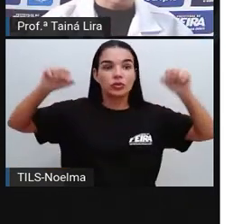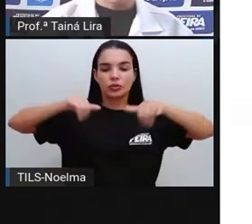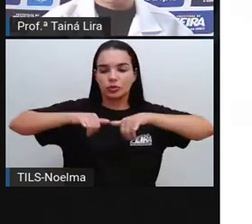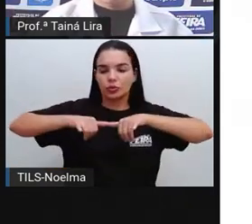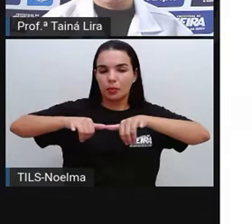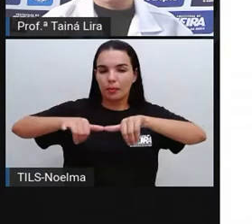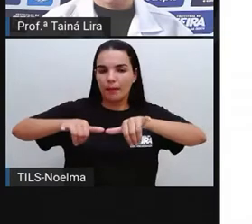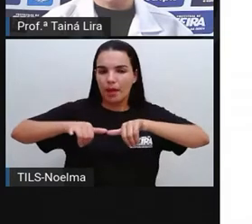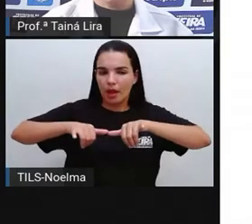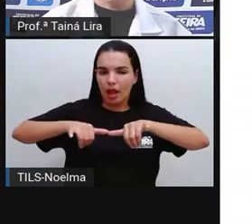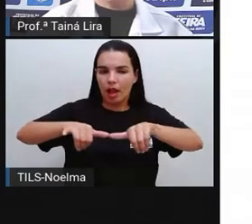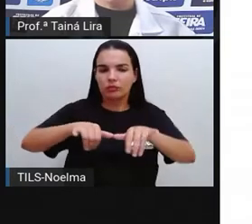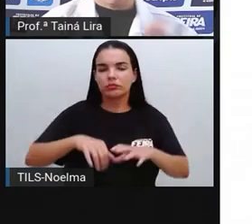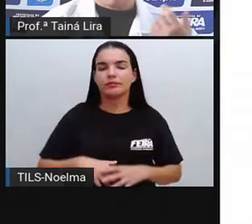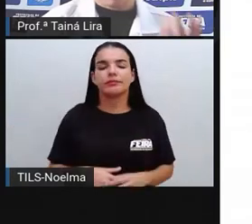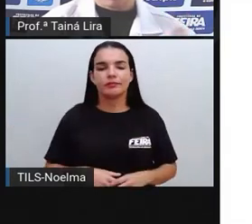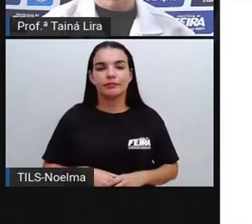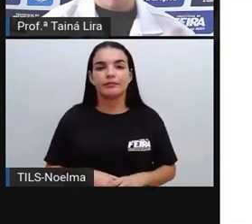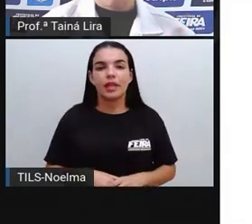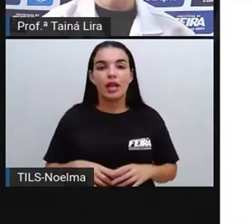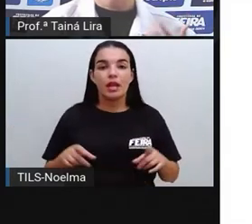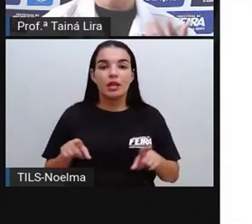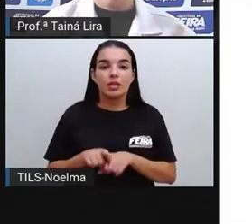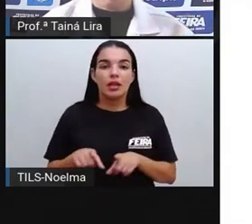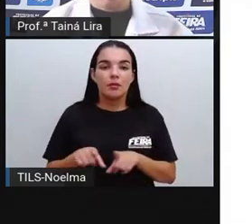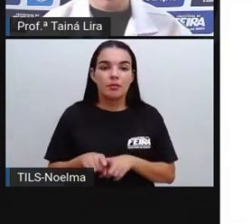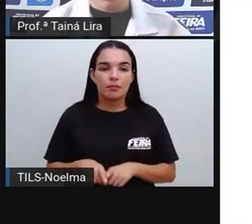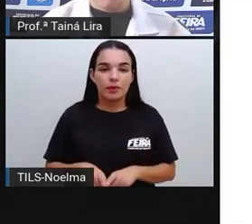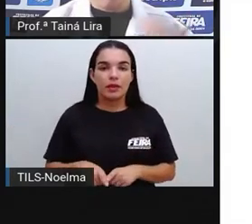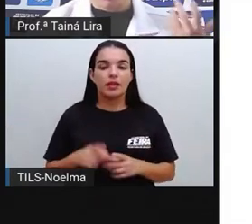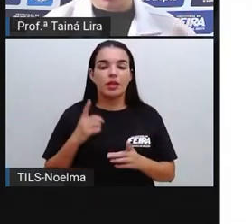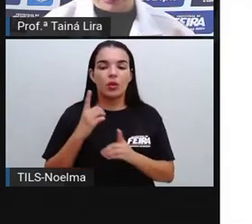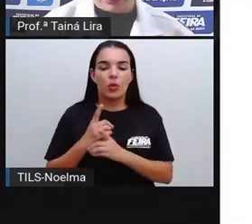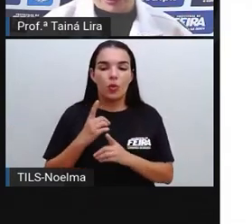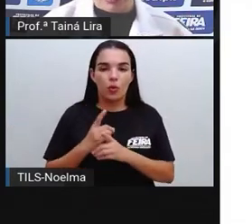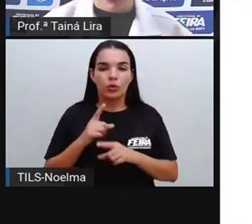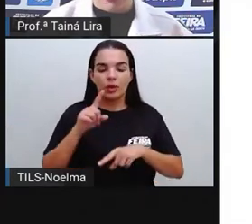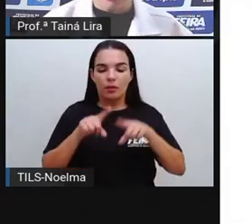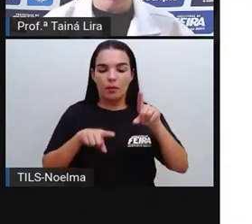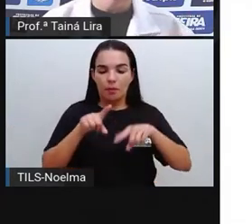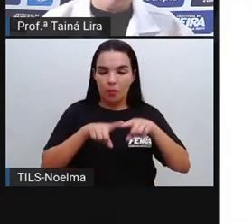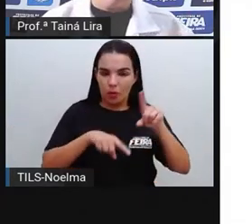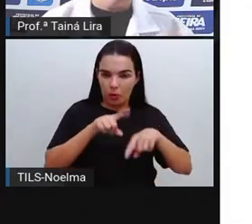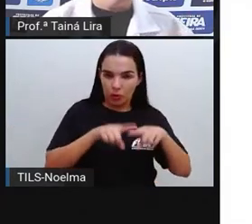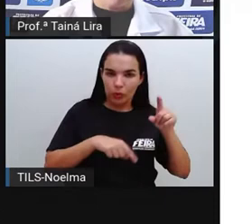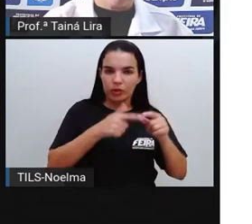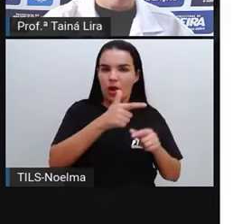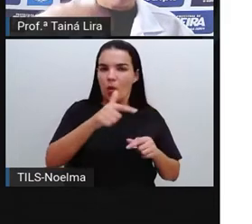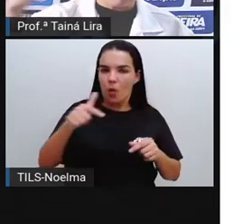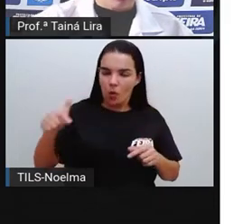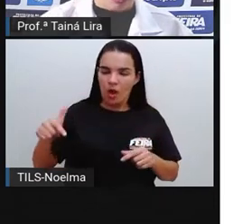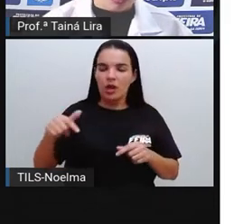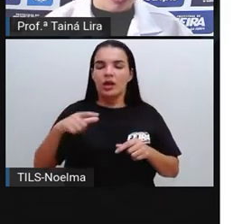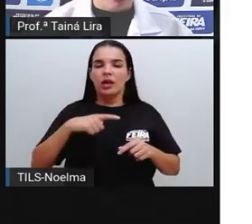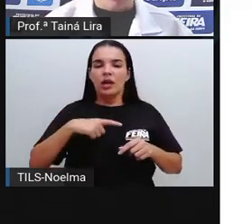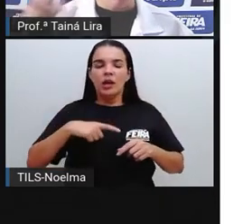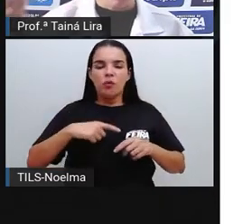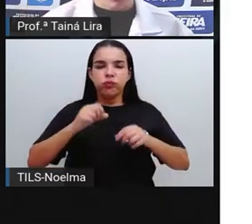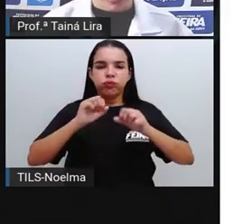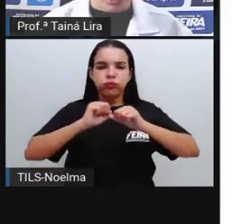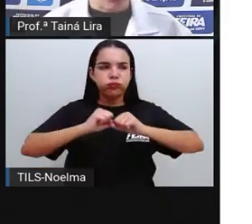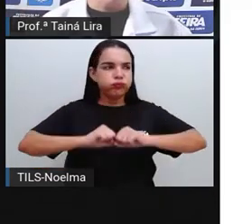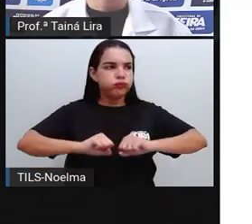a gente também encontra os códigos de barras em outros produtos que não são alimentos, né? Então, das grandes lojas,